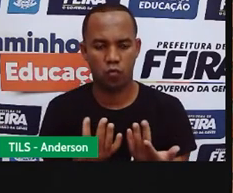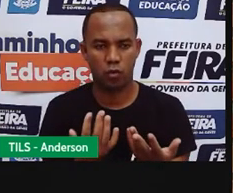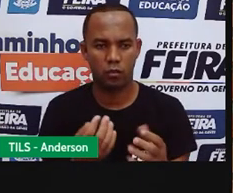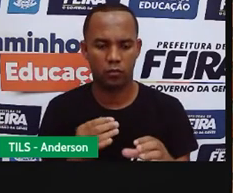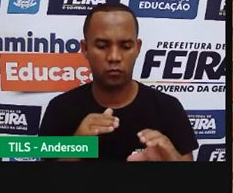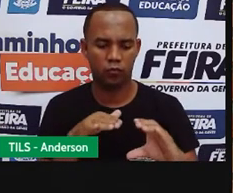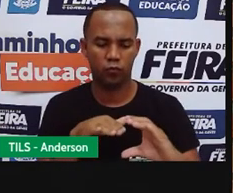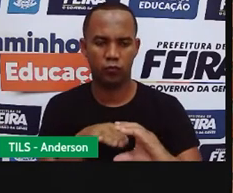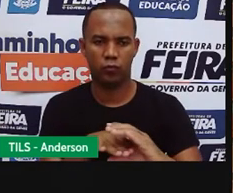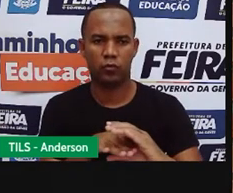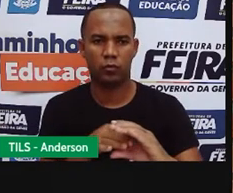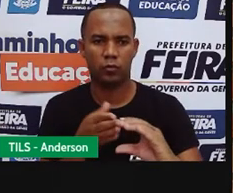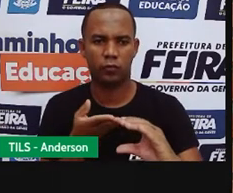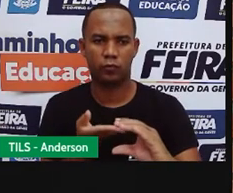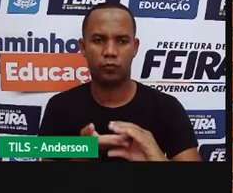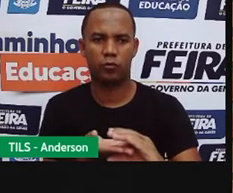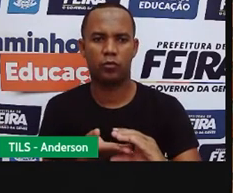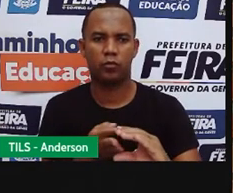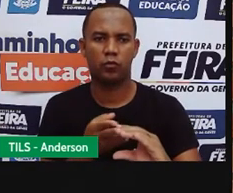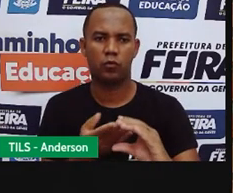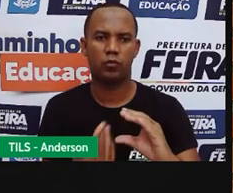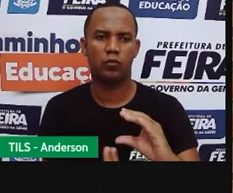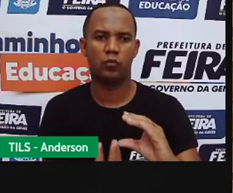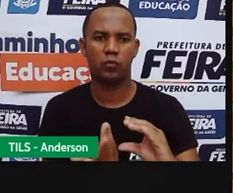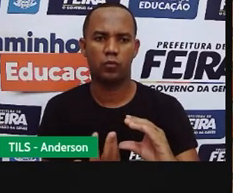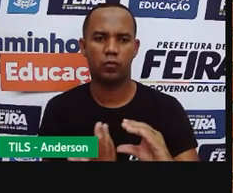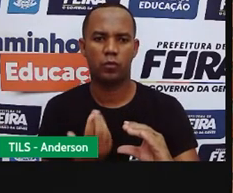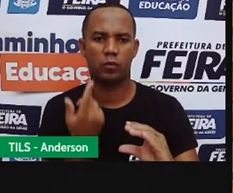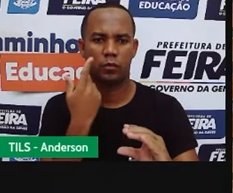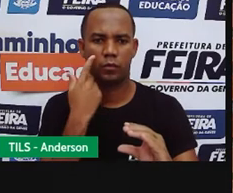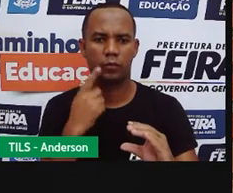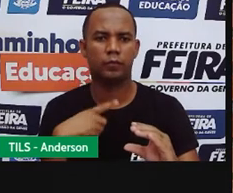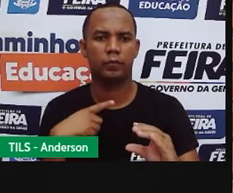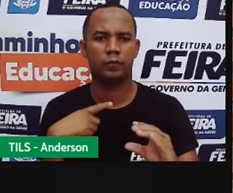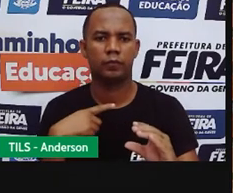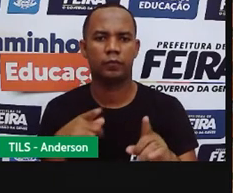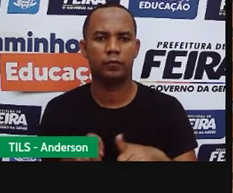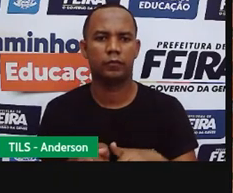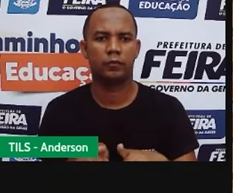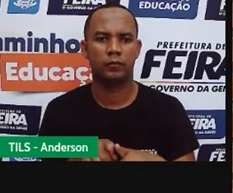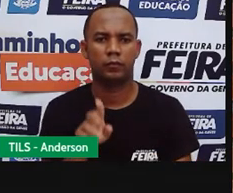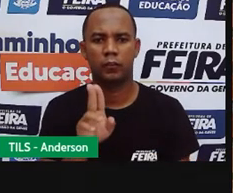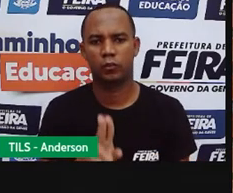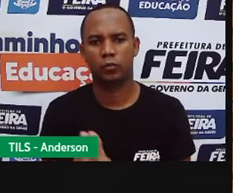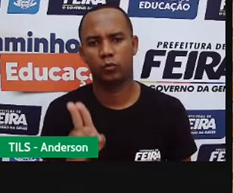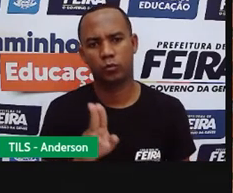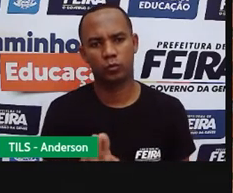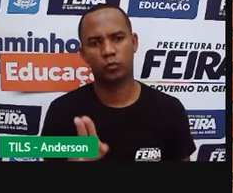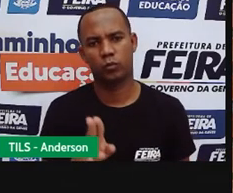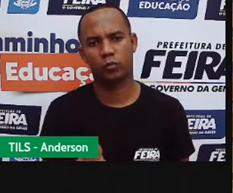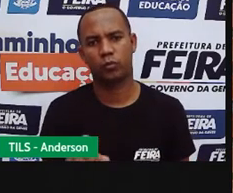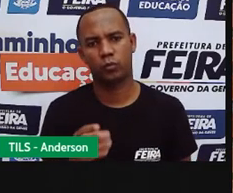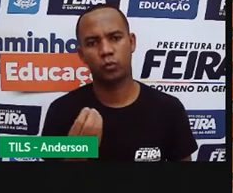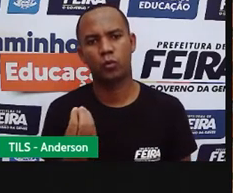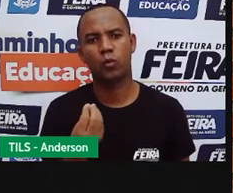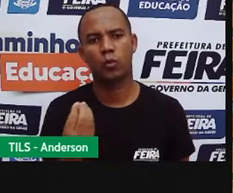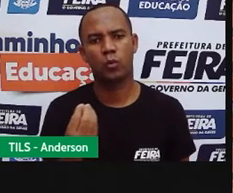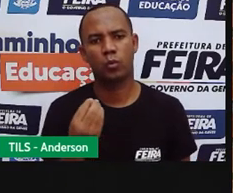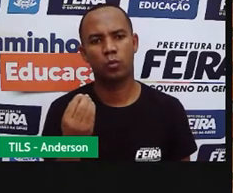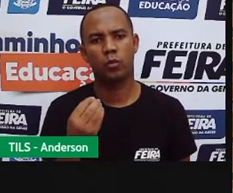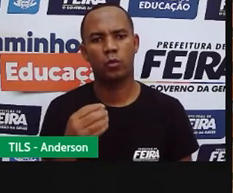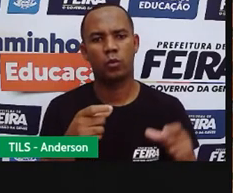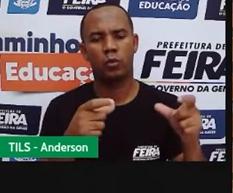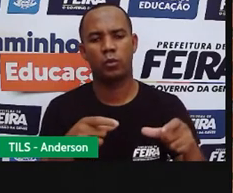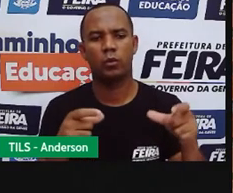gelareia. Ó, o termo cozido novamente. o seu uso se concentrou especialmente nas